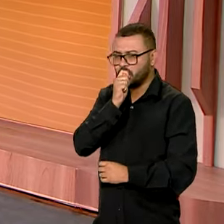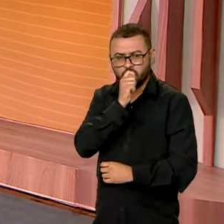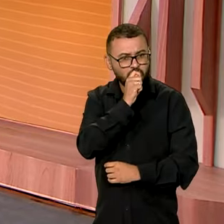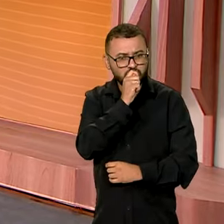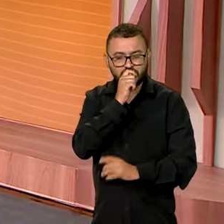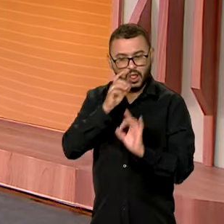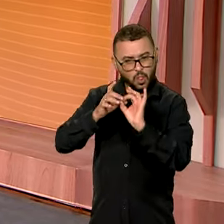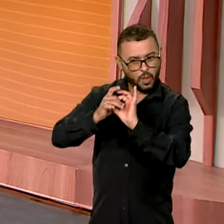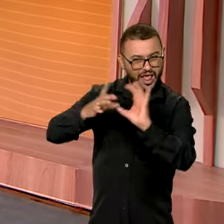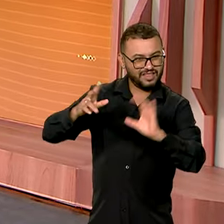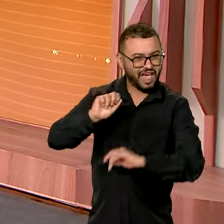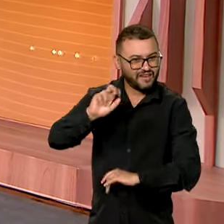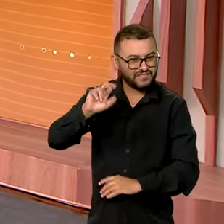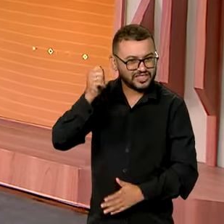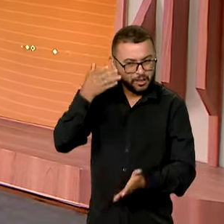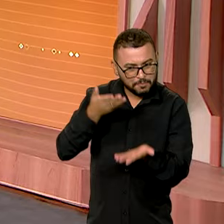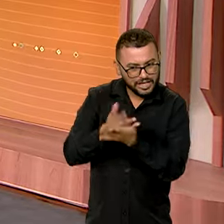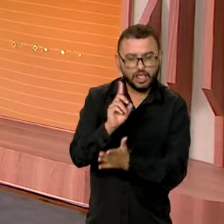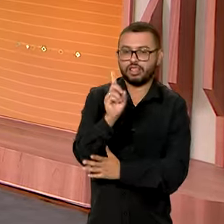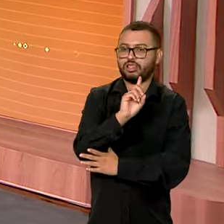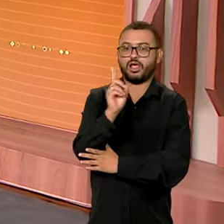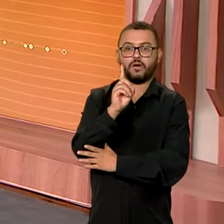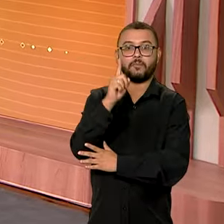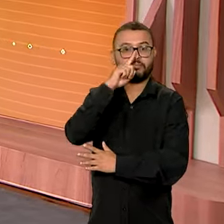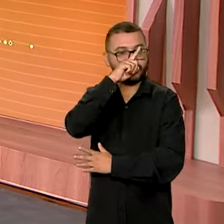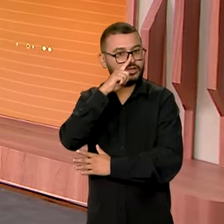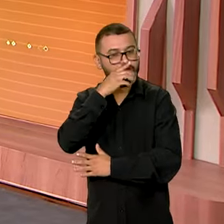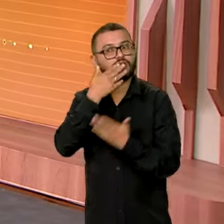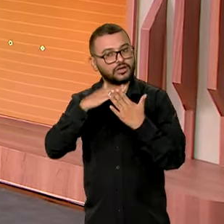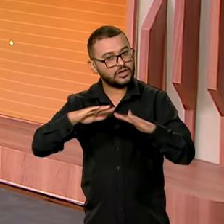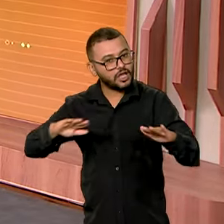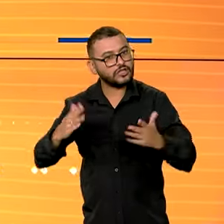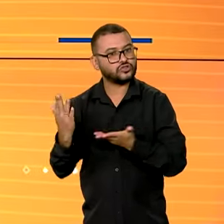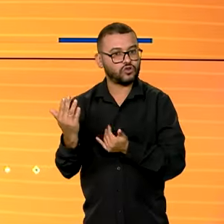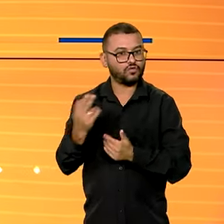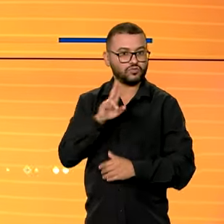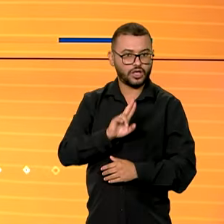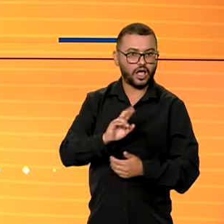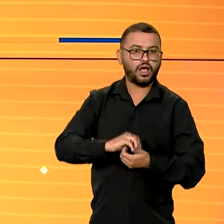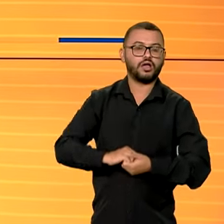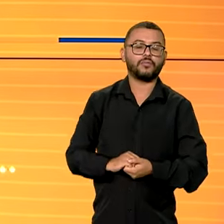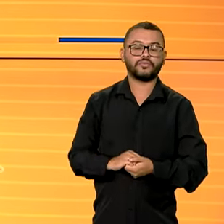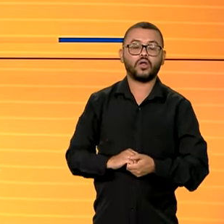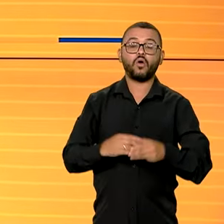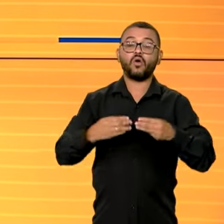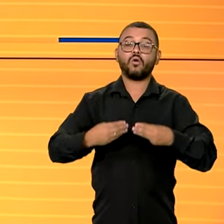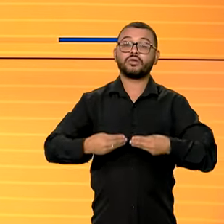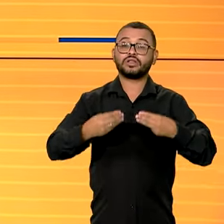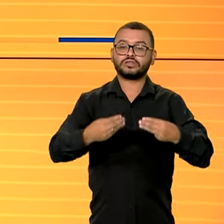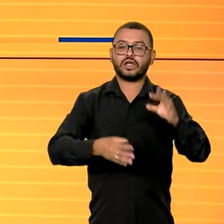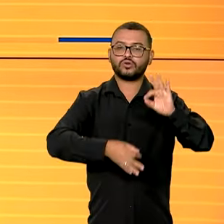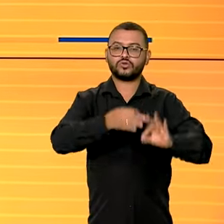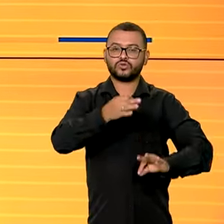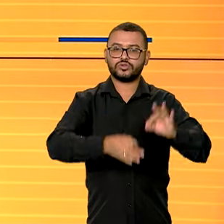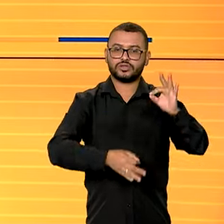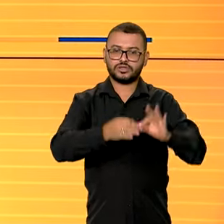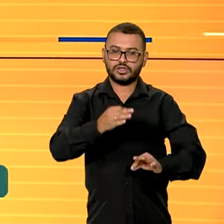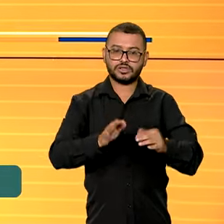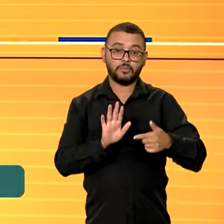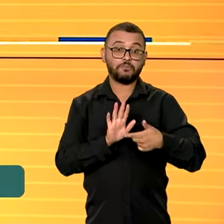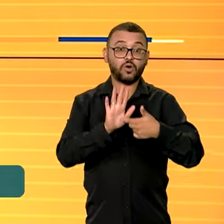é autorizado pela Anvisa e é um risco enorme aí para crianças e adolescentes. E o Ministério da Justiça e Segurança Pública